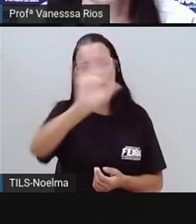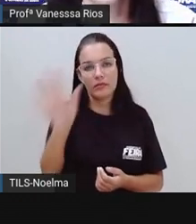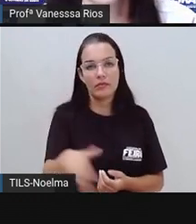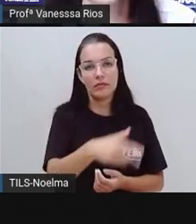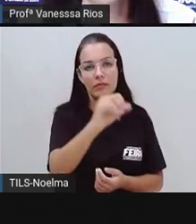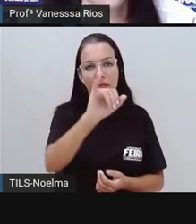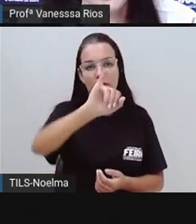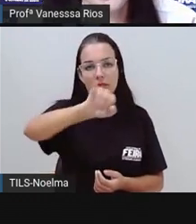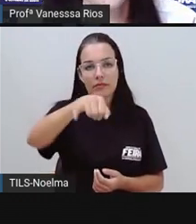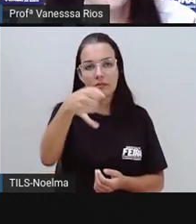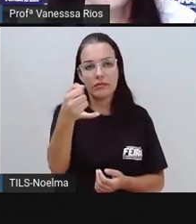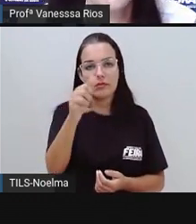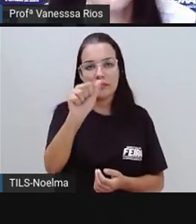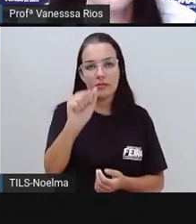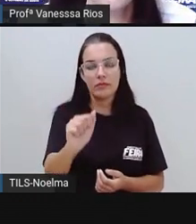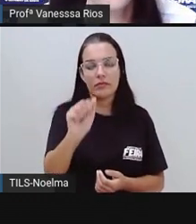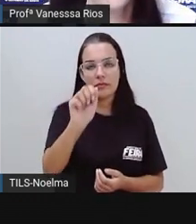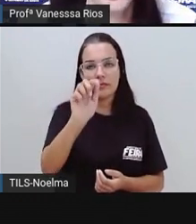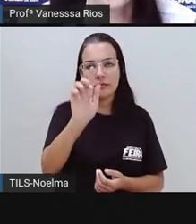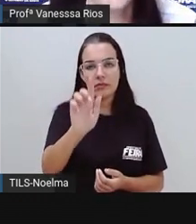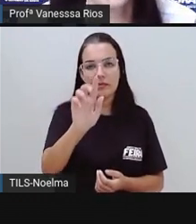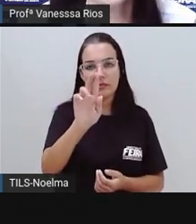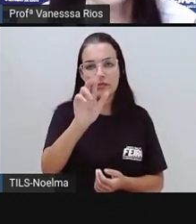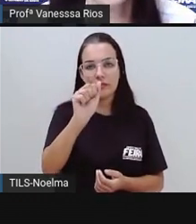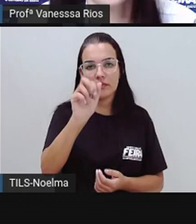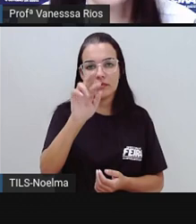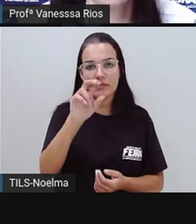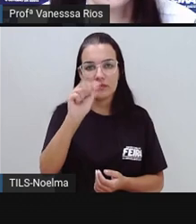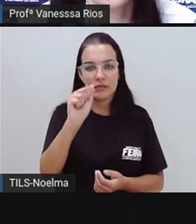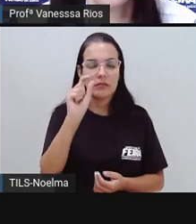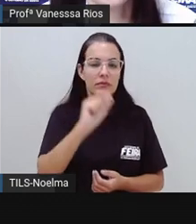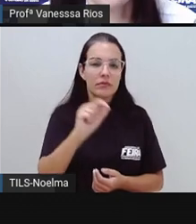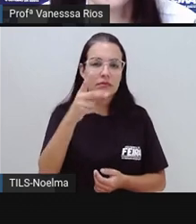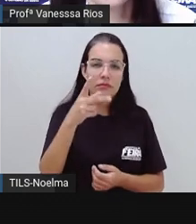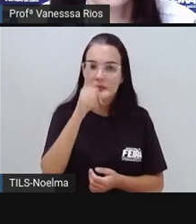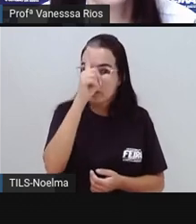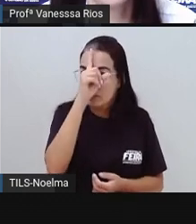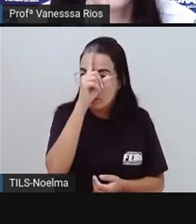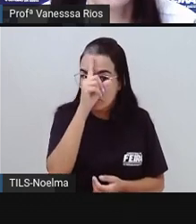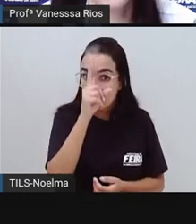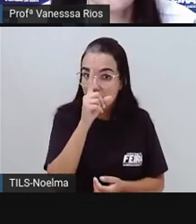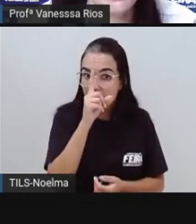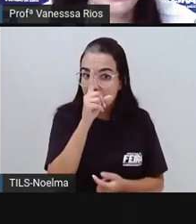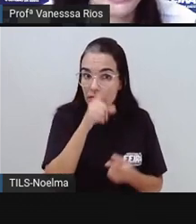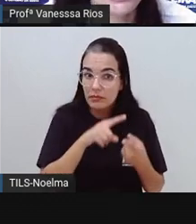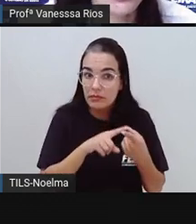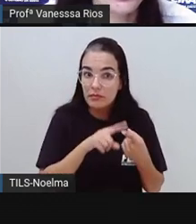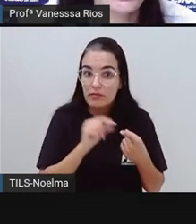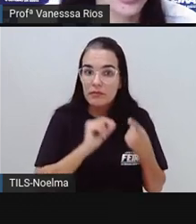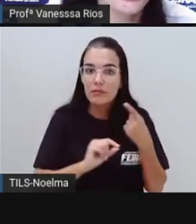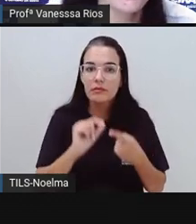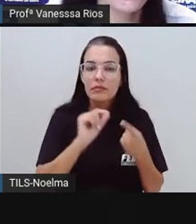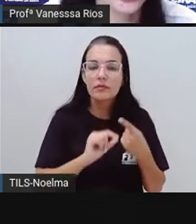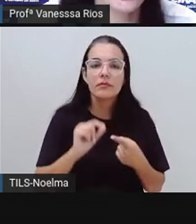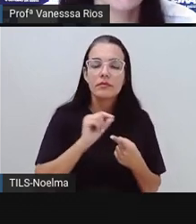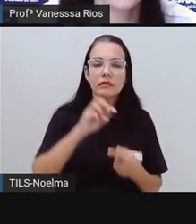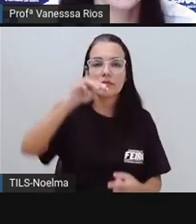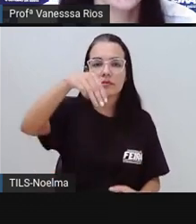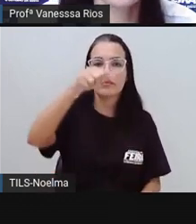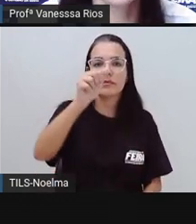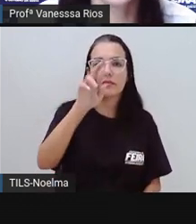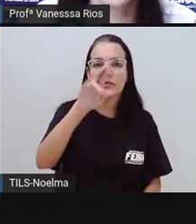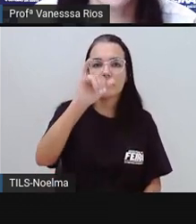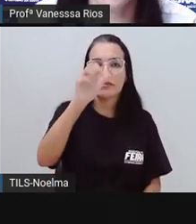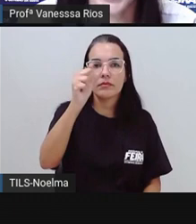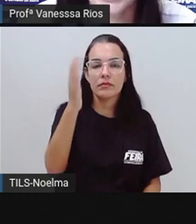No sentido horário. Então aqui depois de Jaguara, a gente vê o espaço territorial de Amarelo, que corresponde aí ao